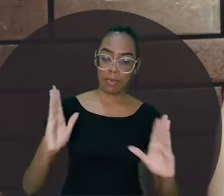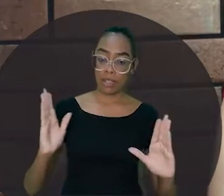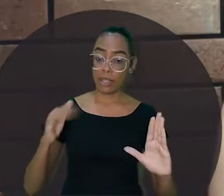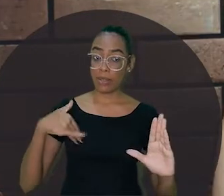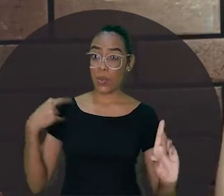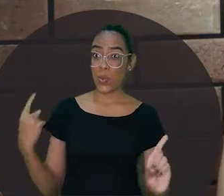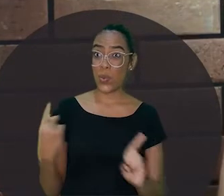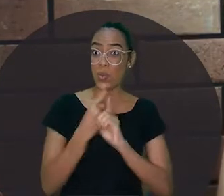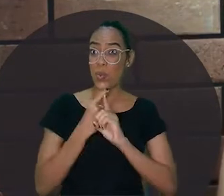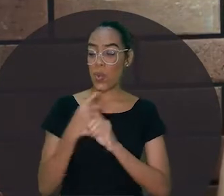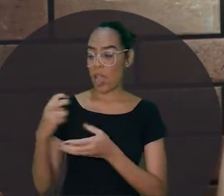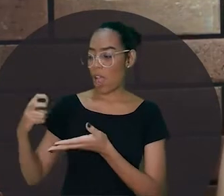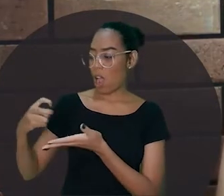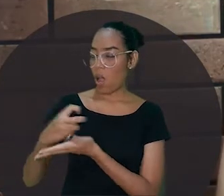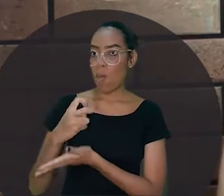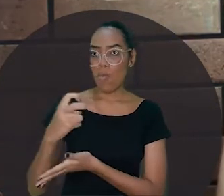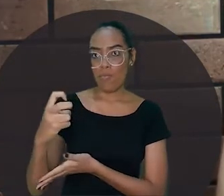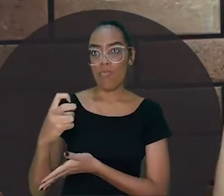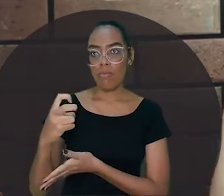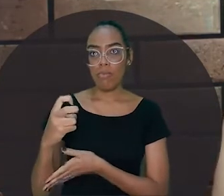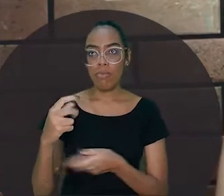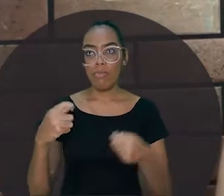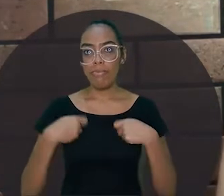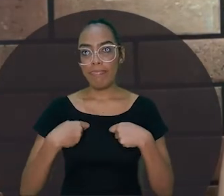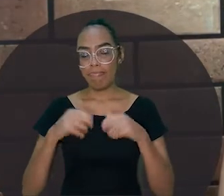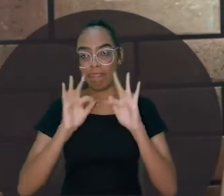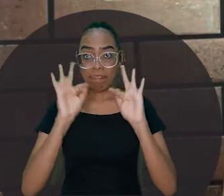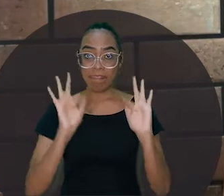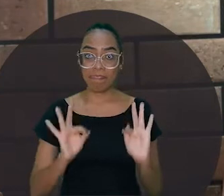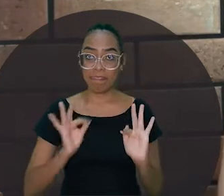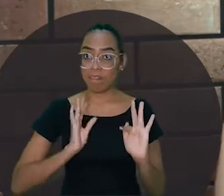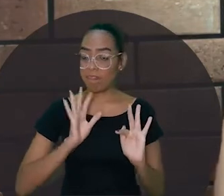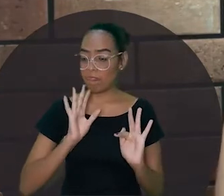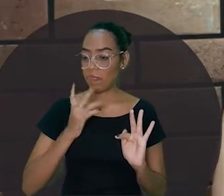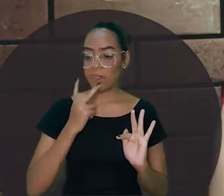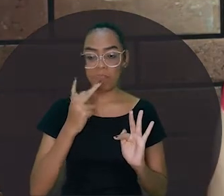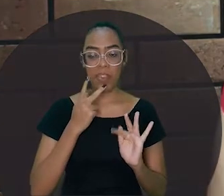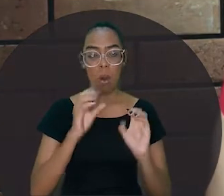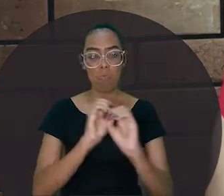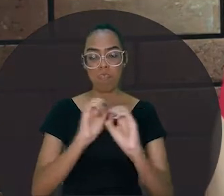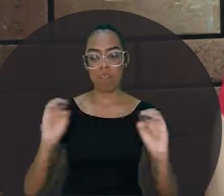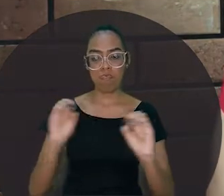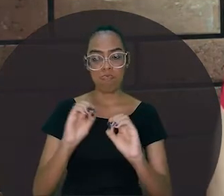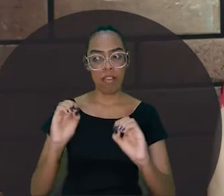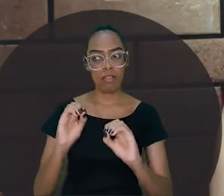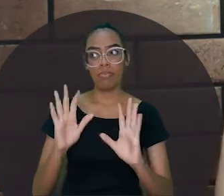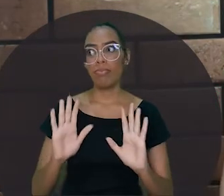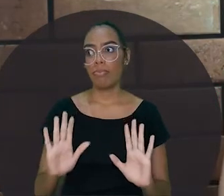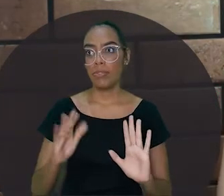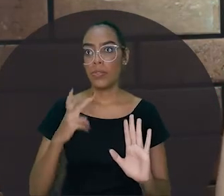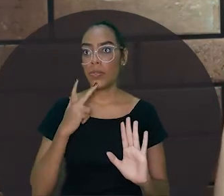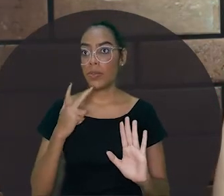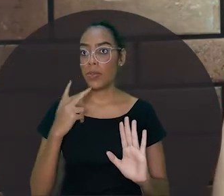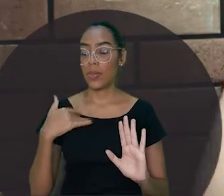lá. A cobra, que era muito grande, até que nesse dia estava de bom humor, não atacou os rapazes